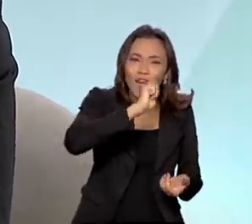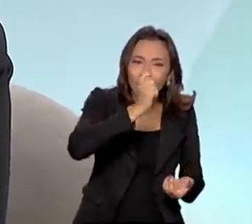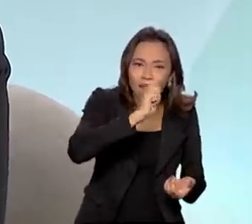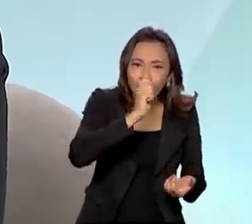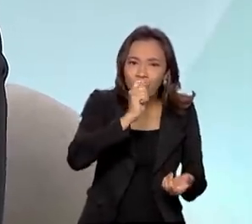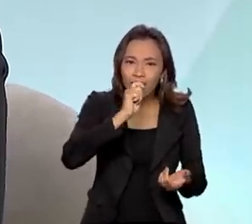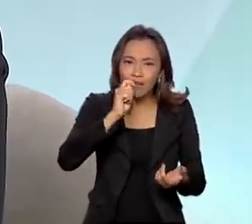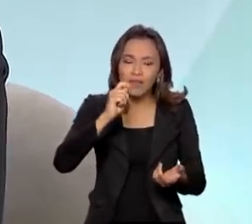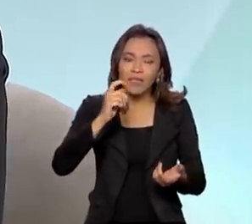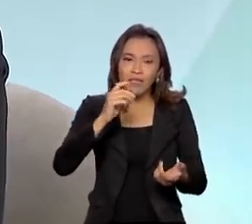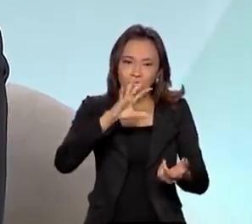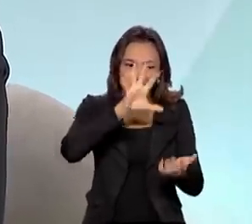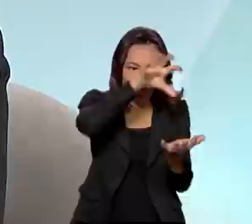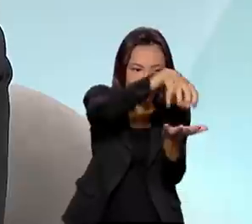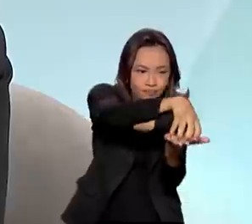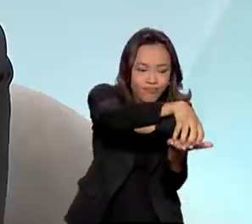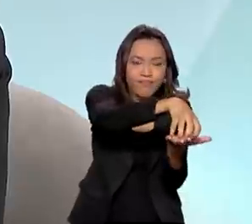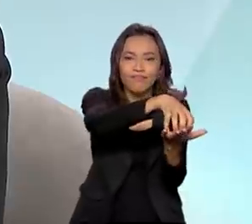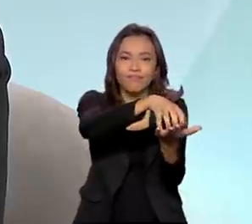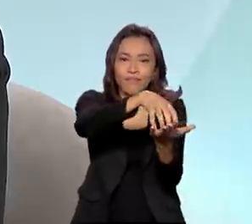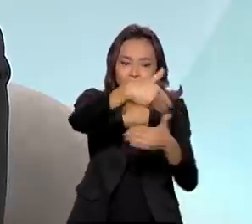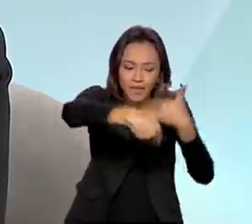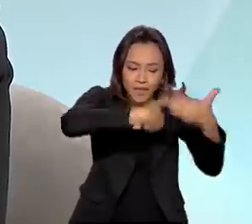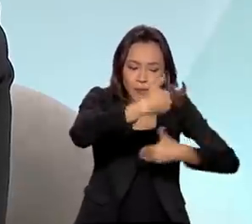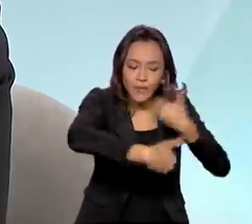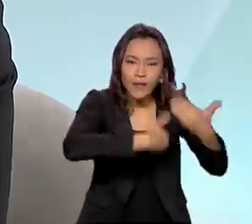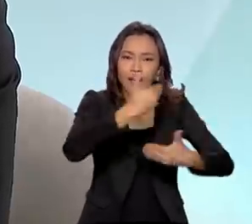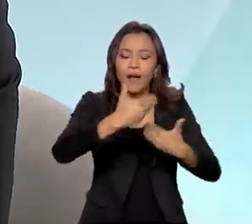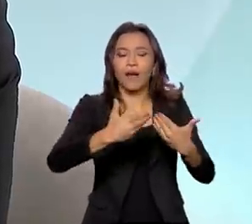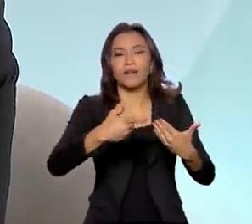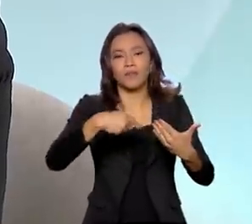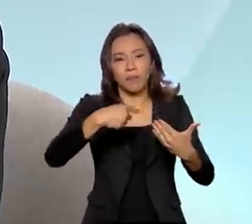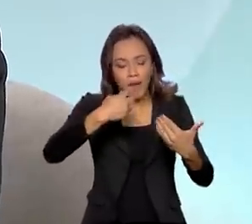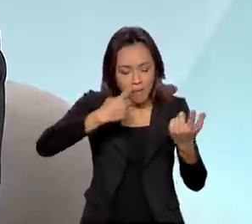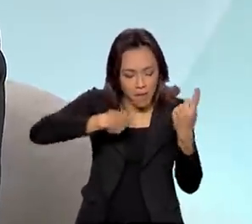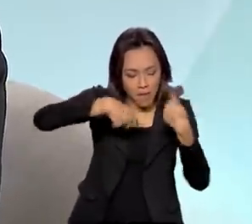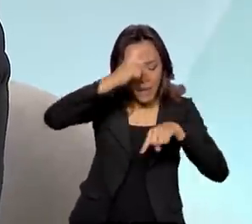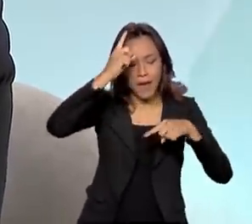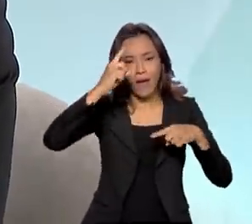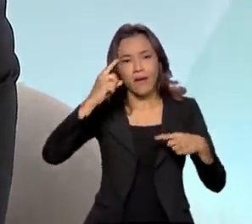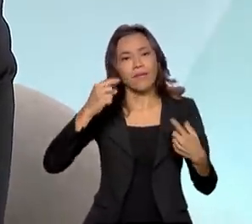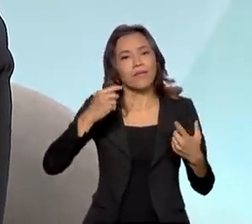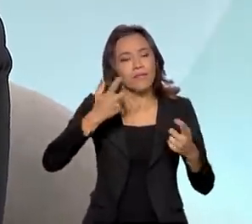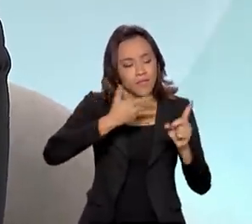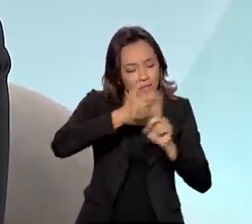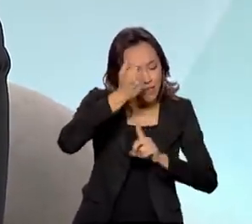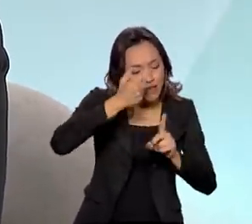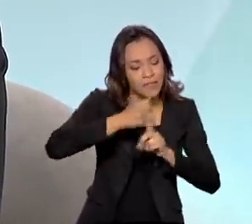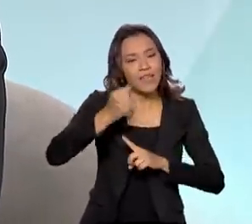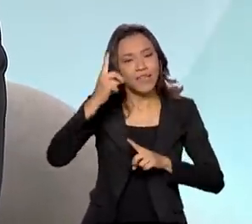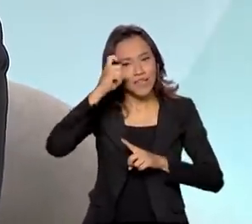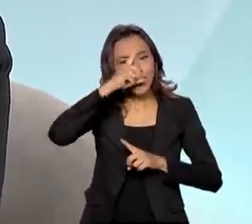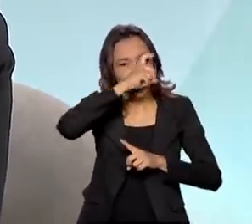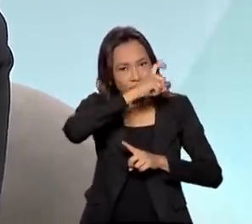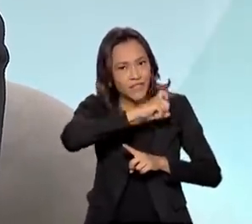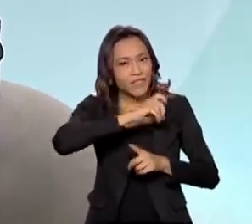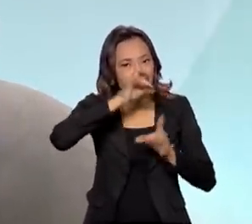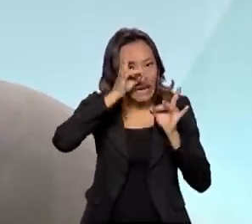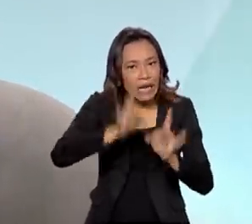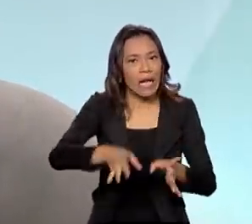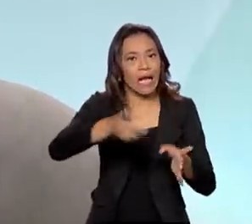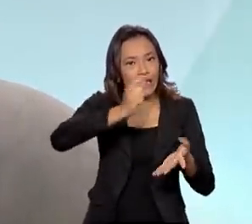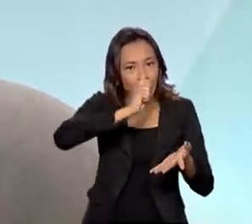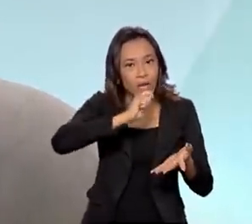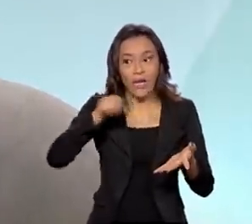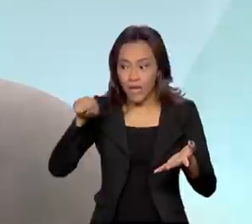por recuperação, superando, enfrentando esse drama de vida e para essas